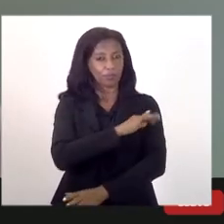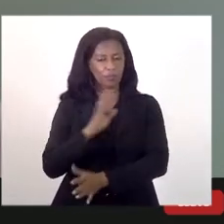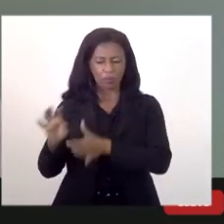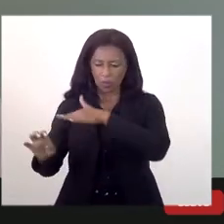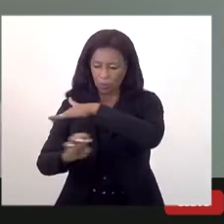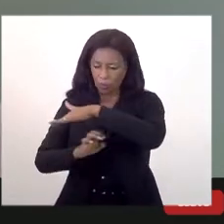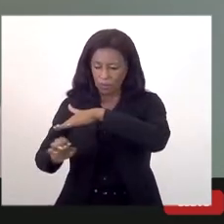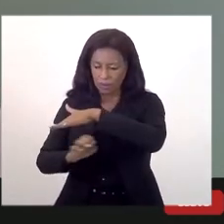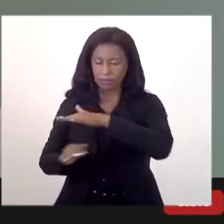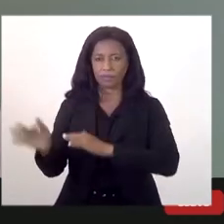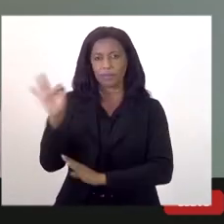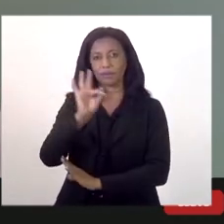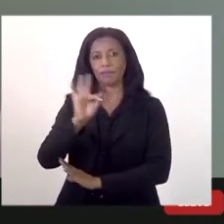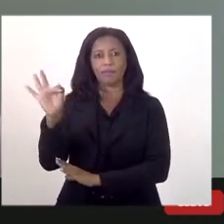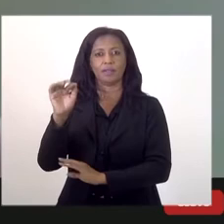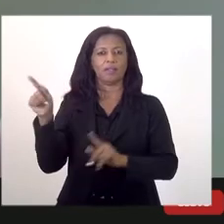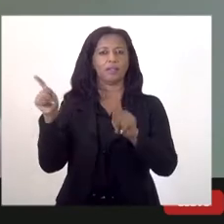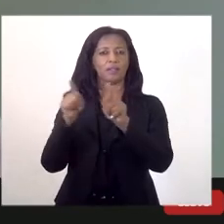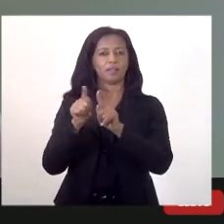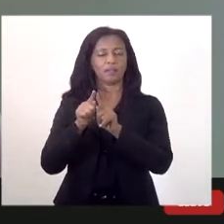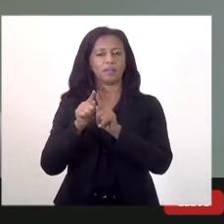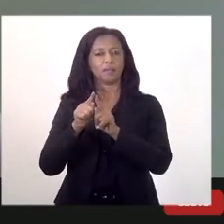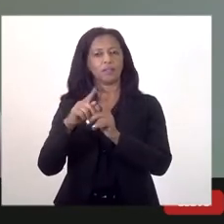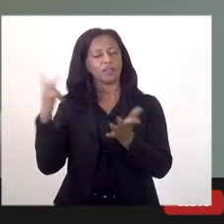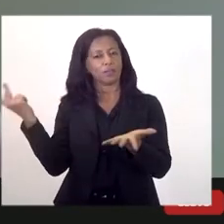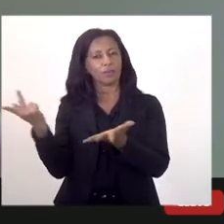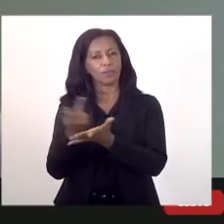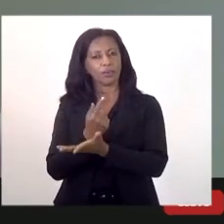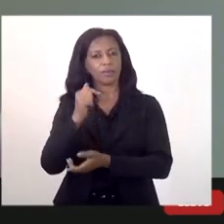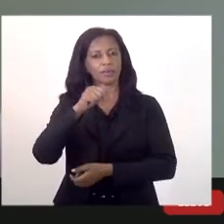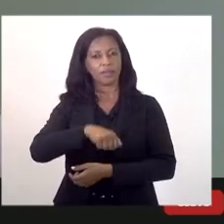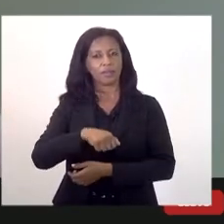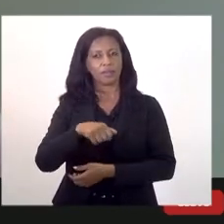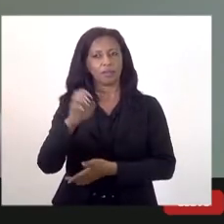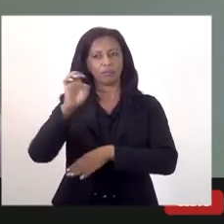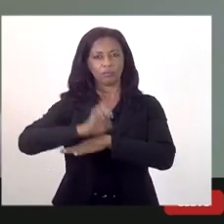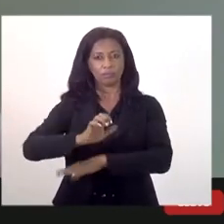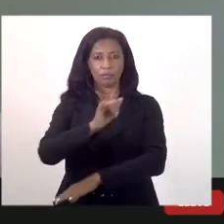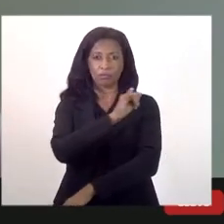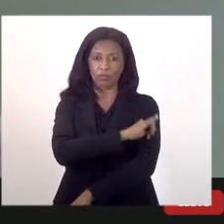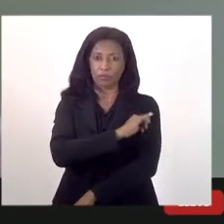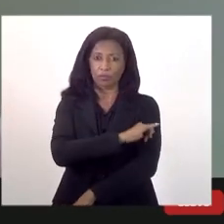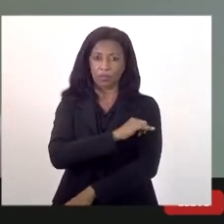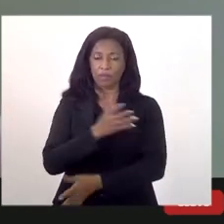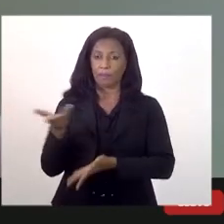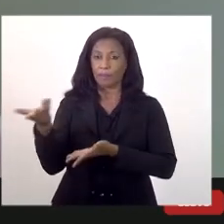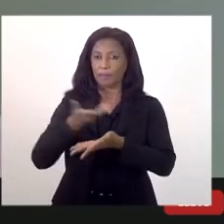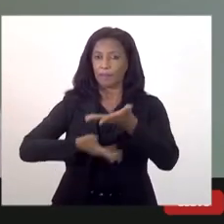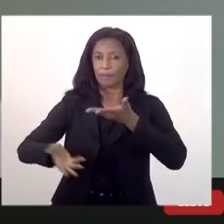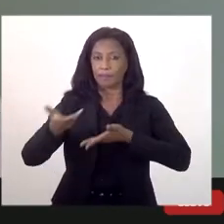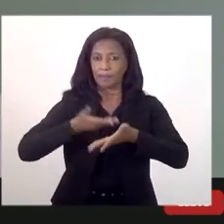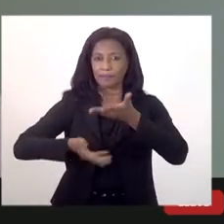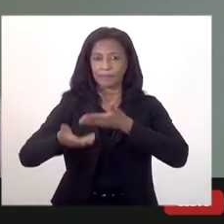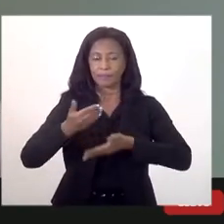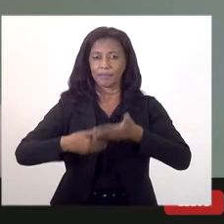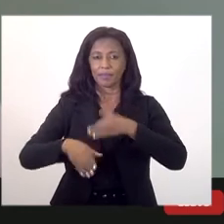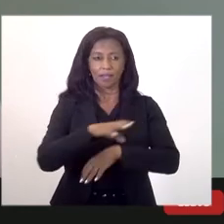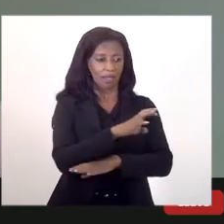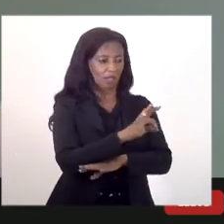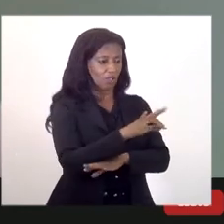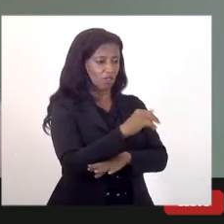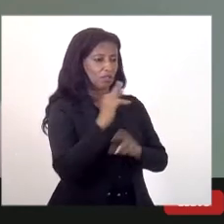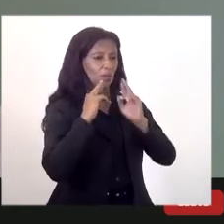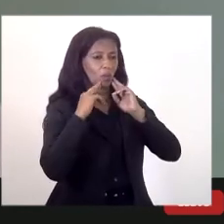federais também que estão acontecendo aqui no Estado do Rio de Janeiro, participando das estações públicas, das audiências